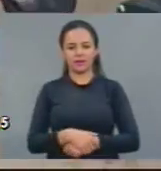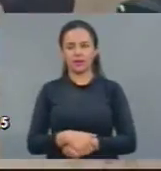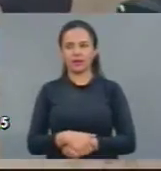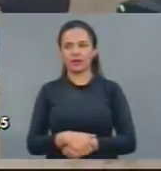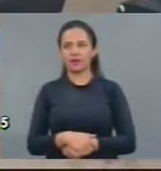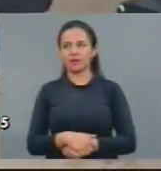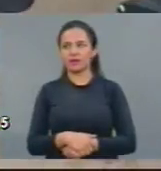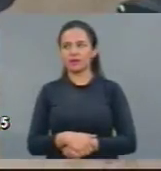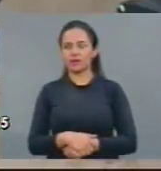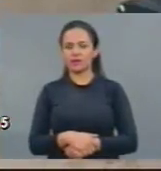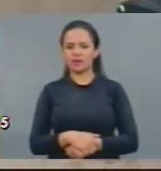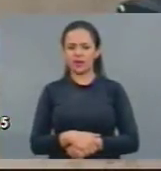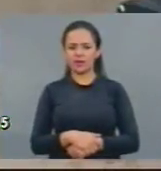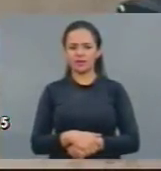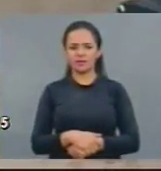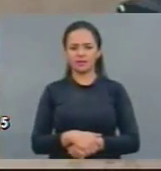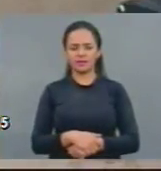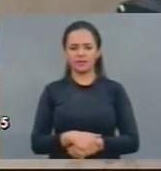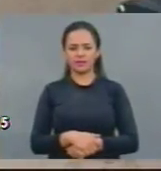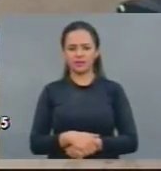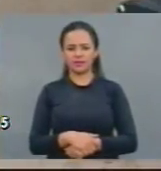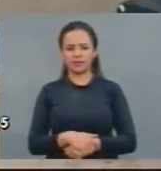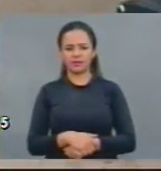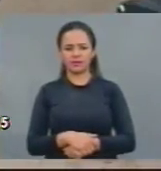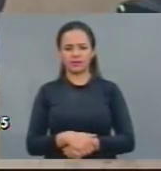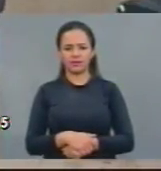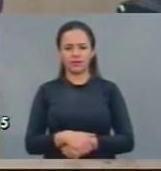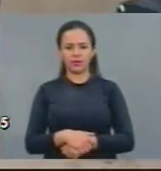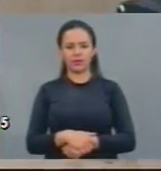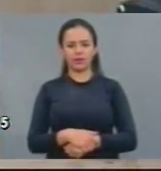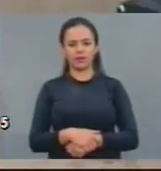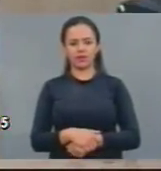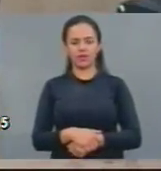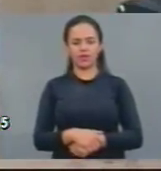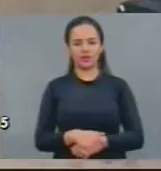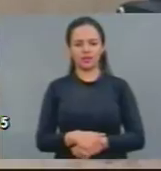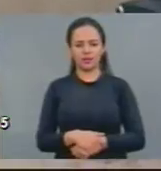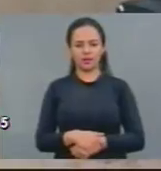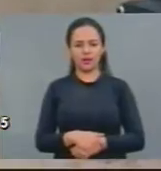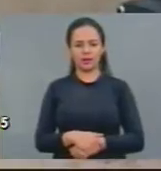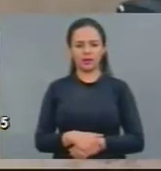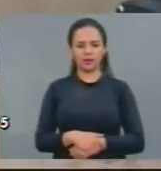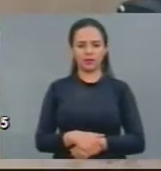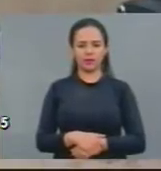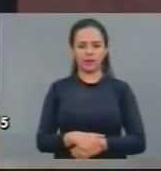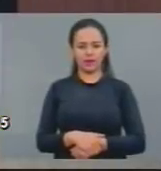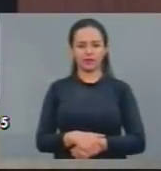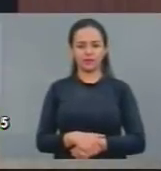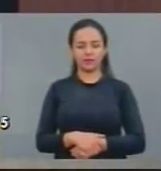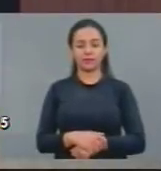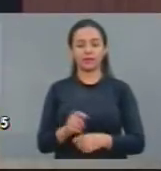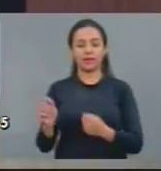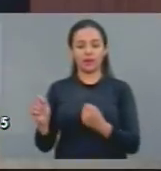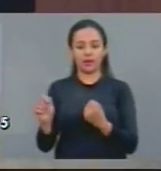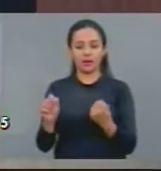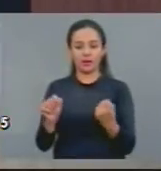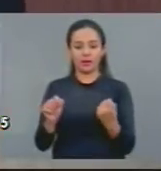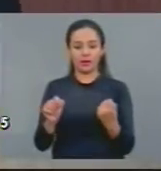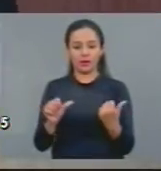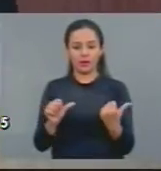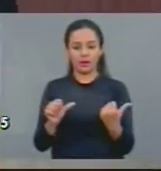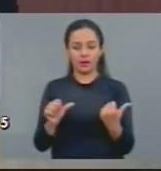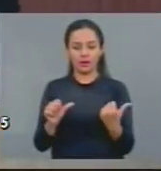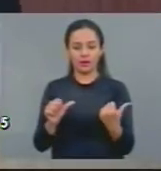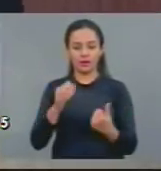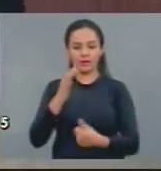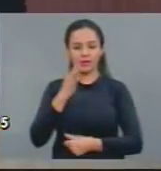Deputado Roseno. Boa noite, deputado Roseno. Conclua. O deputado Ferreira Aragão havia me solicitado... Deputado... Não, eu entendo aqui,